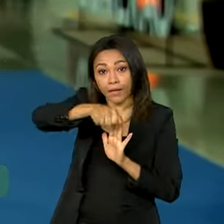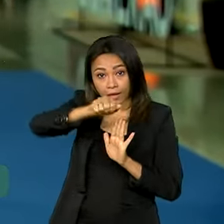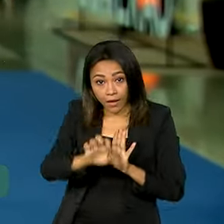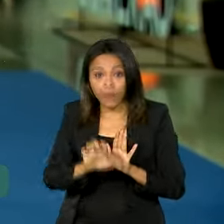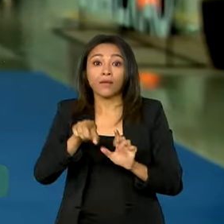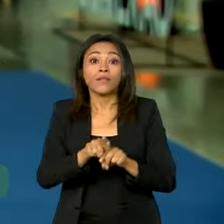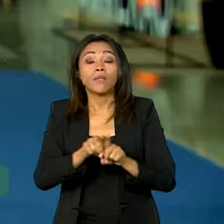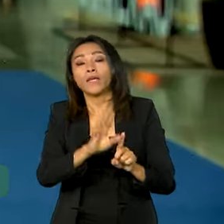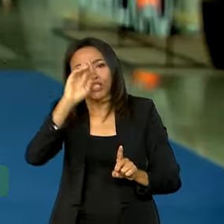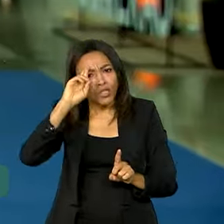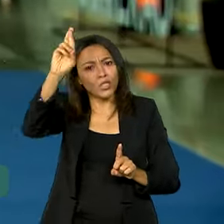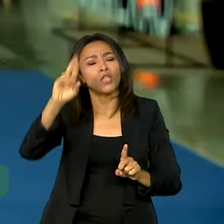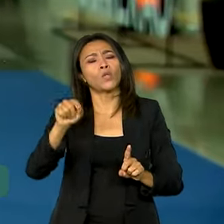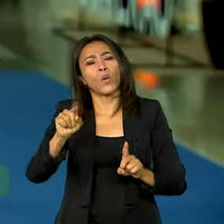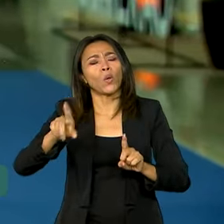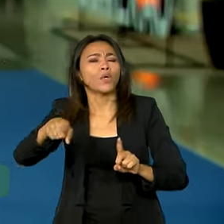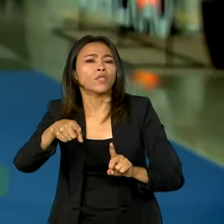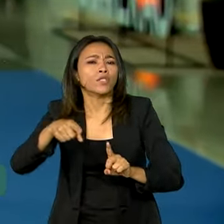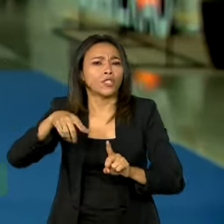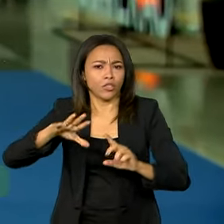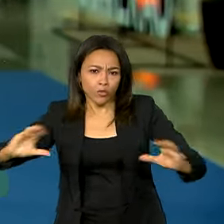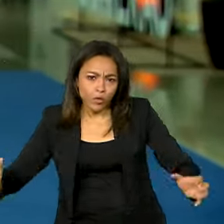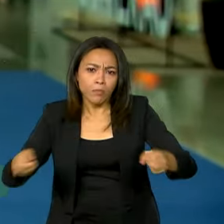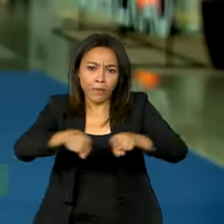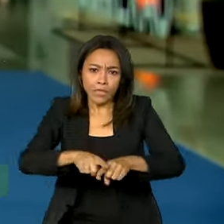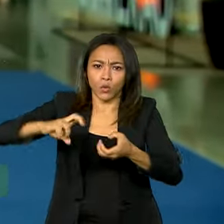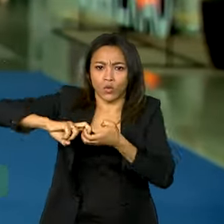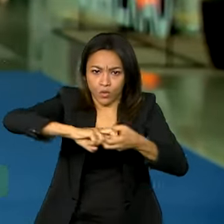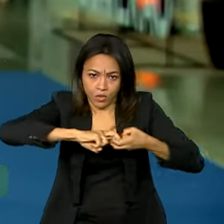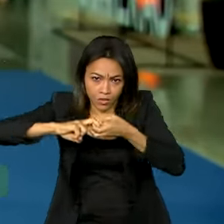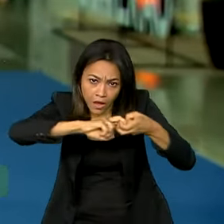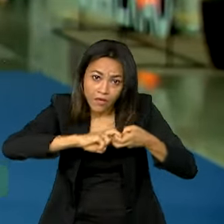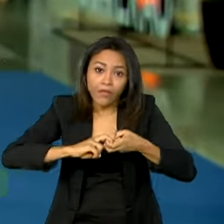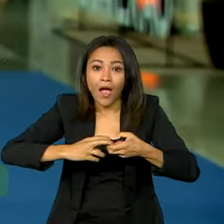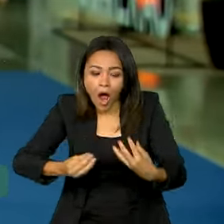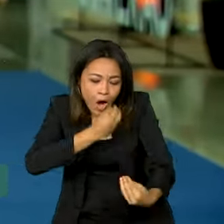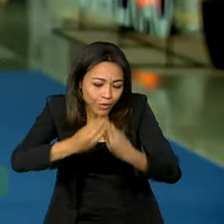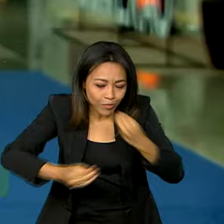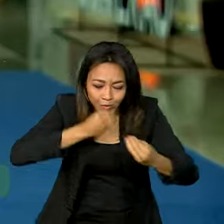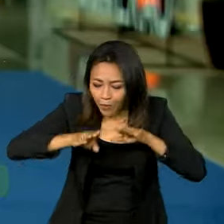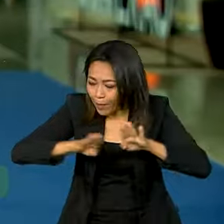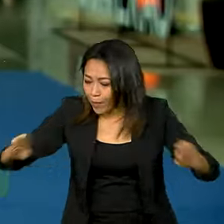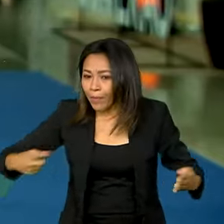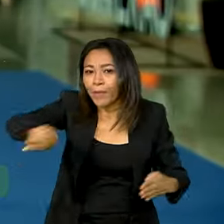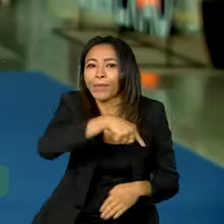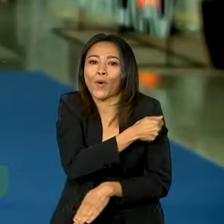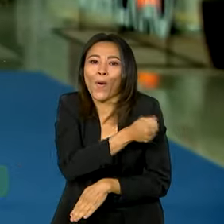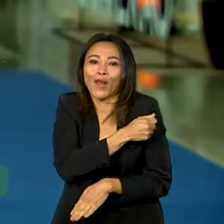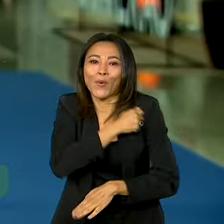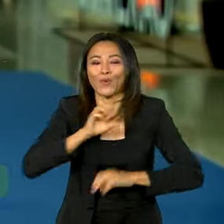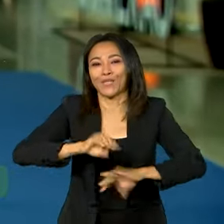e diretores de educação de organizações como o Unicef, eles almoçaram com estudantes no refeitório da Escola Estadual de Educação